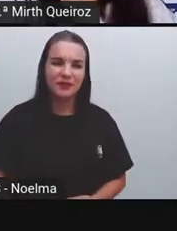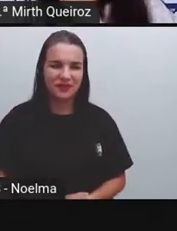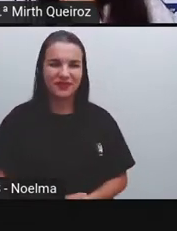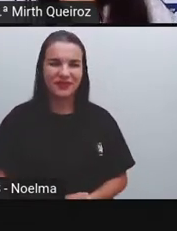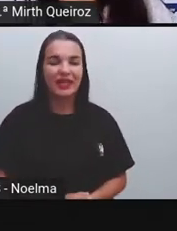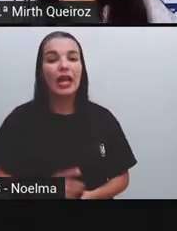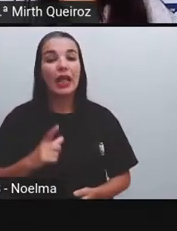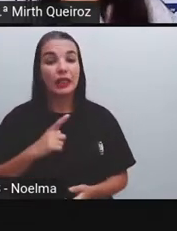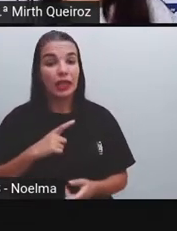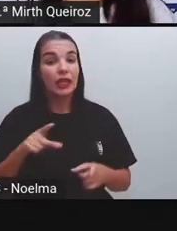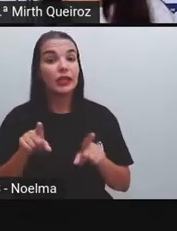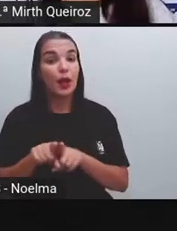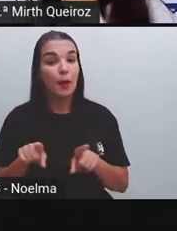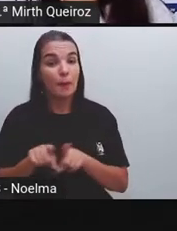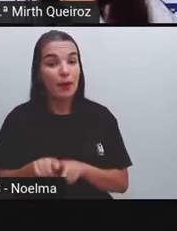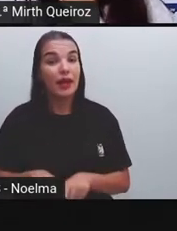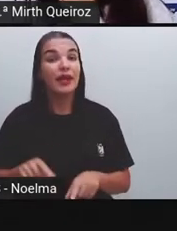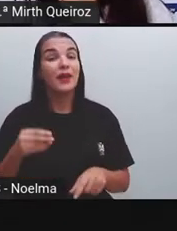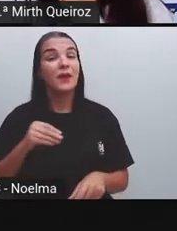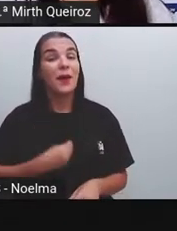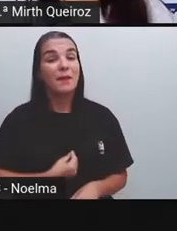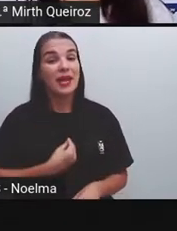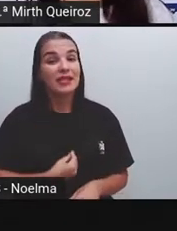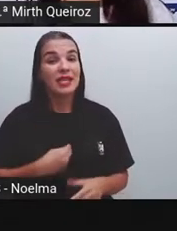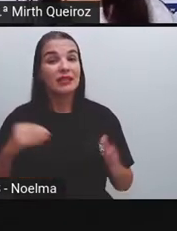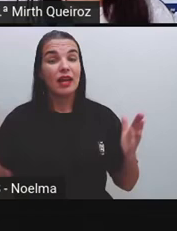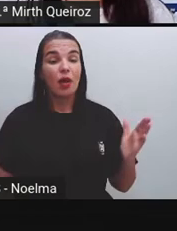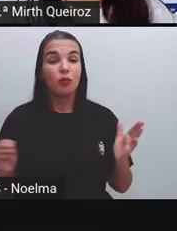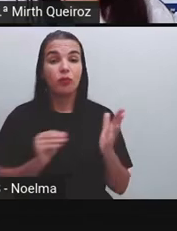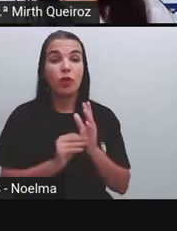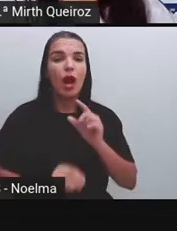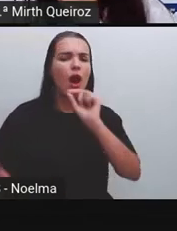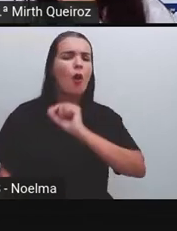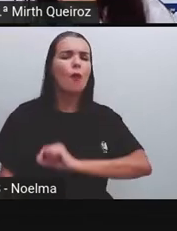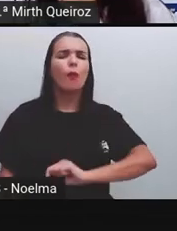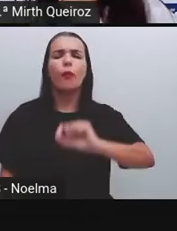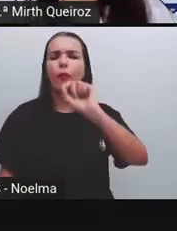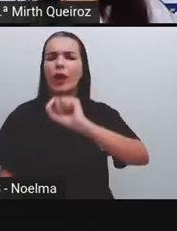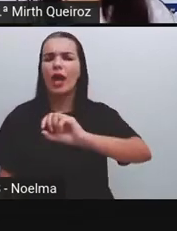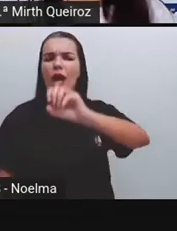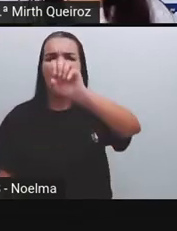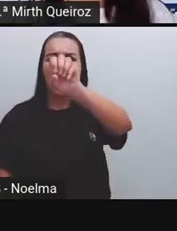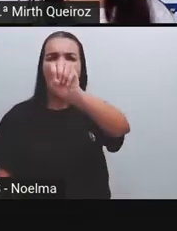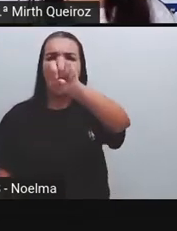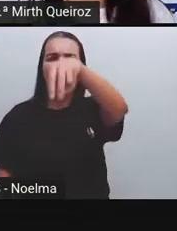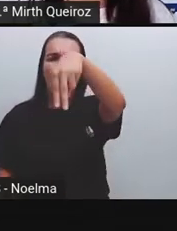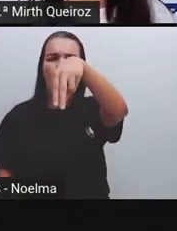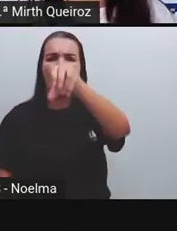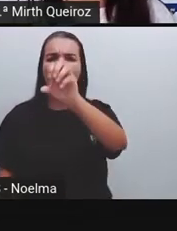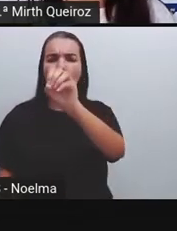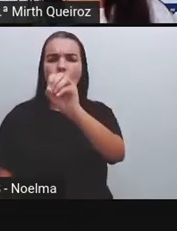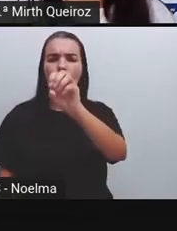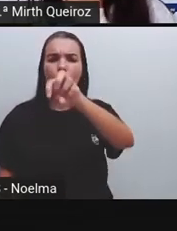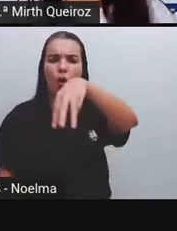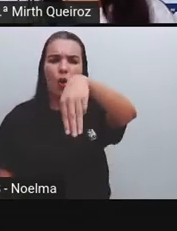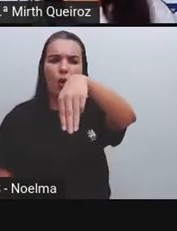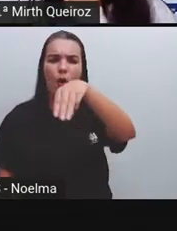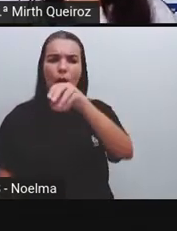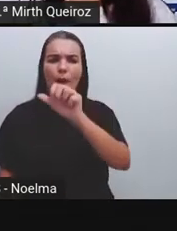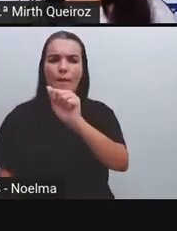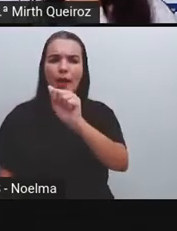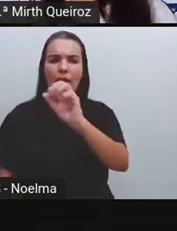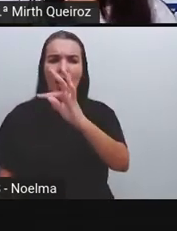Há também a presença das onomatopeias. O que são onomatopeias? São expressões que são utilizadas para